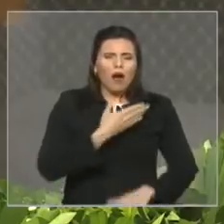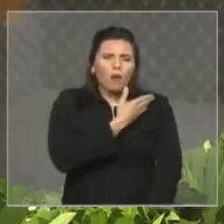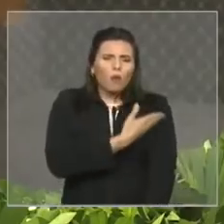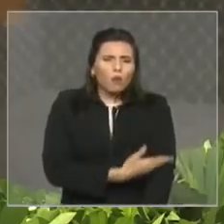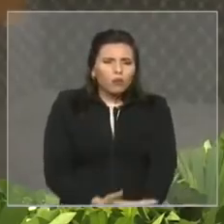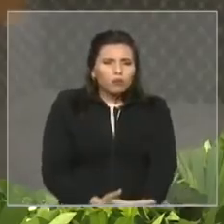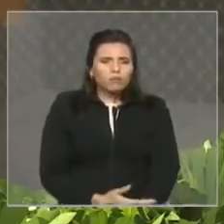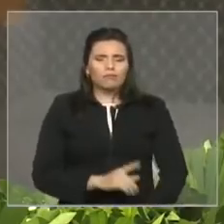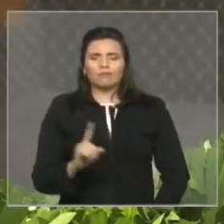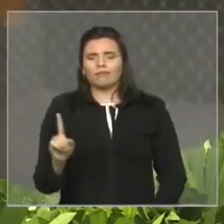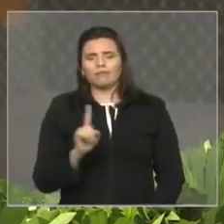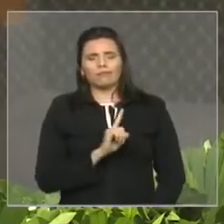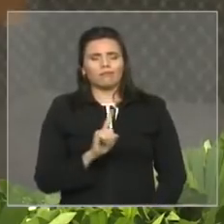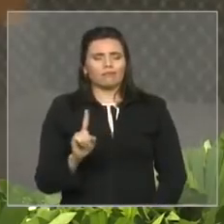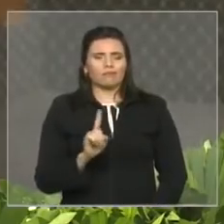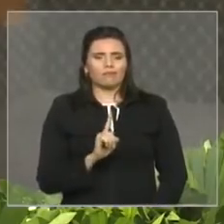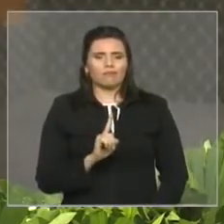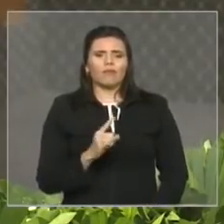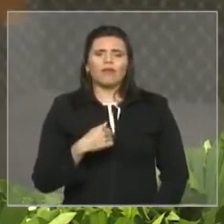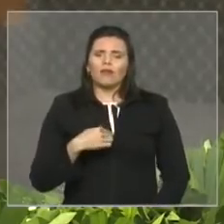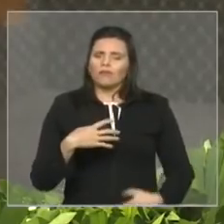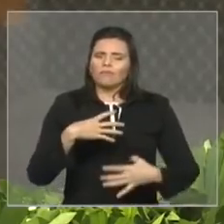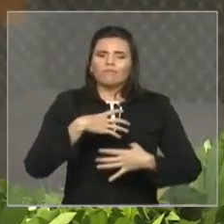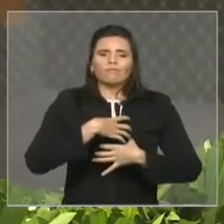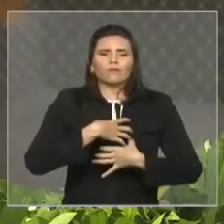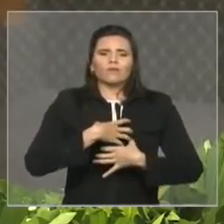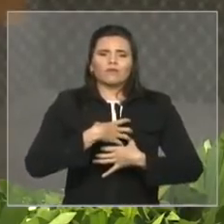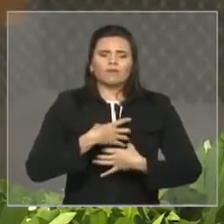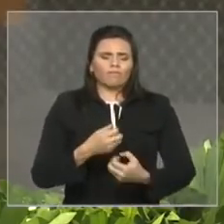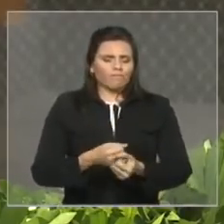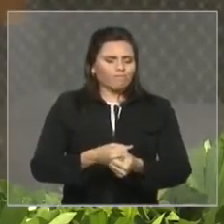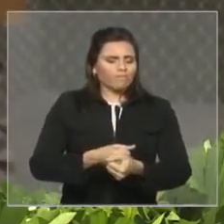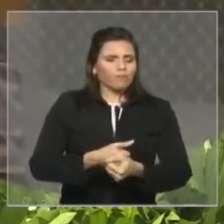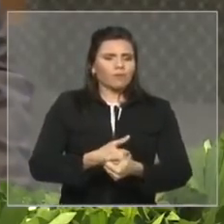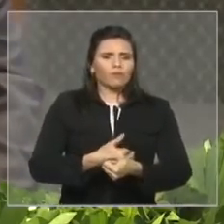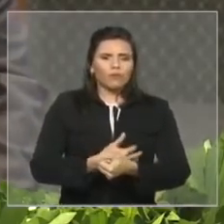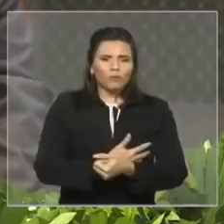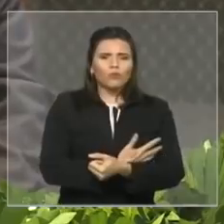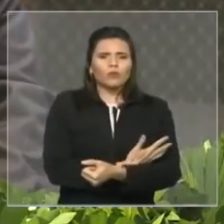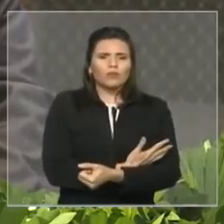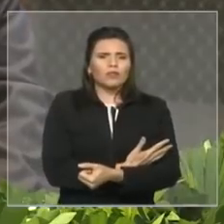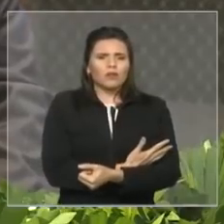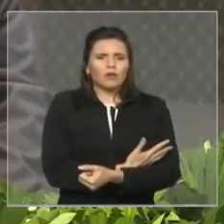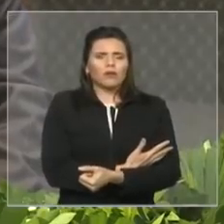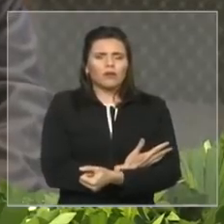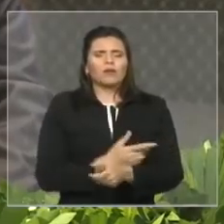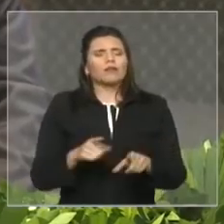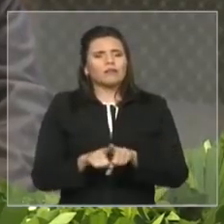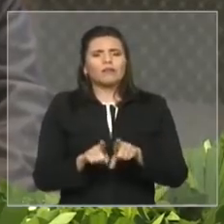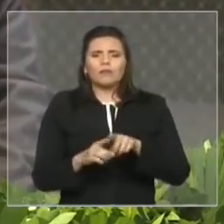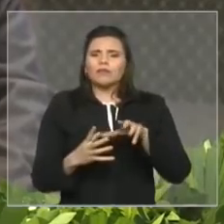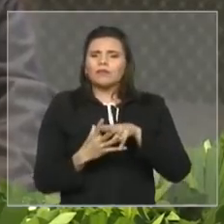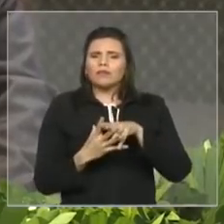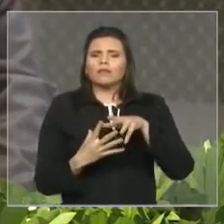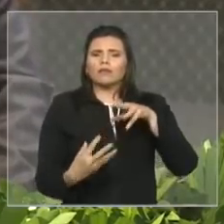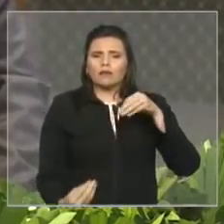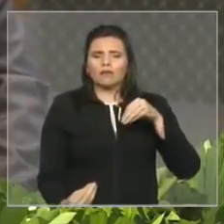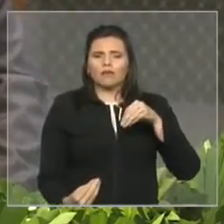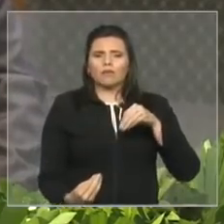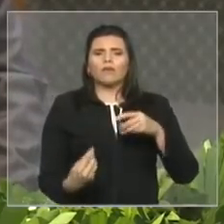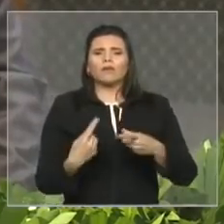Sinto o mesmo frio na barriga, o mesmo tremor na alma por ter essa